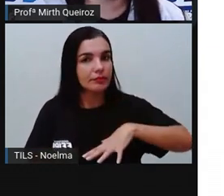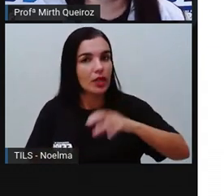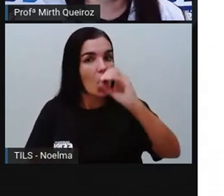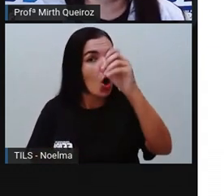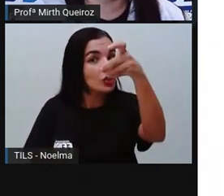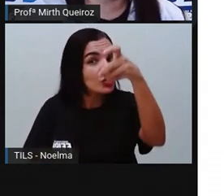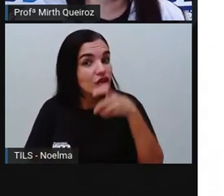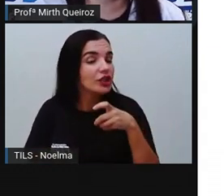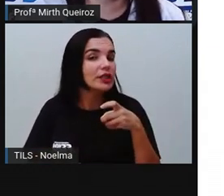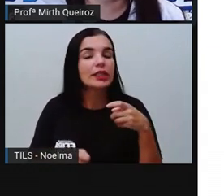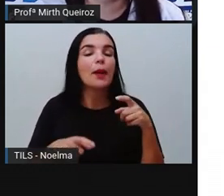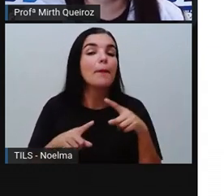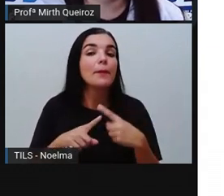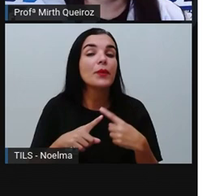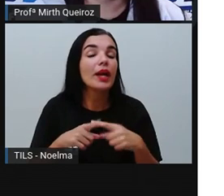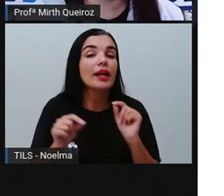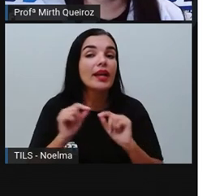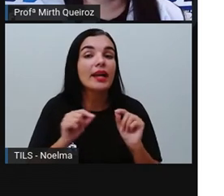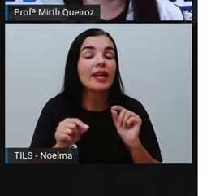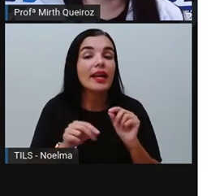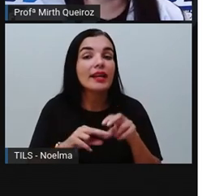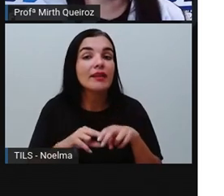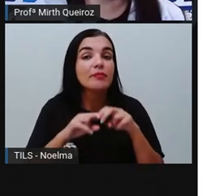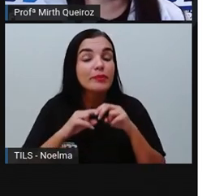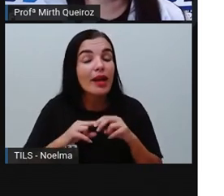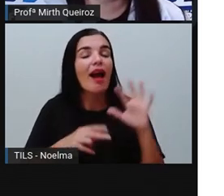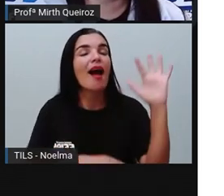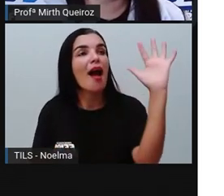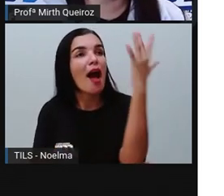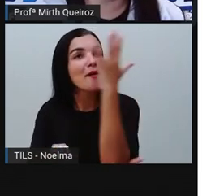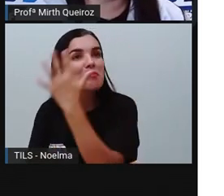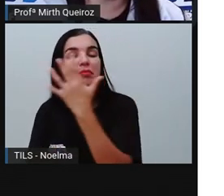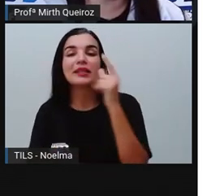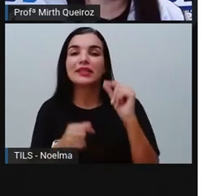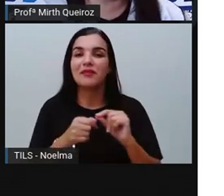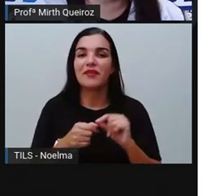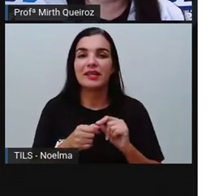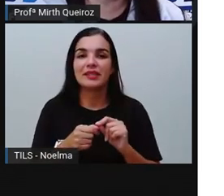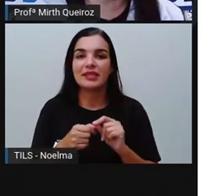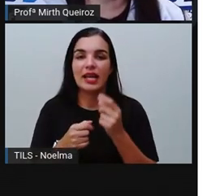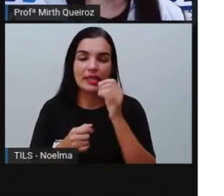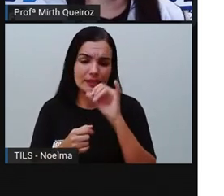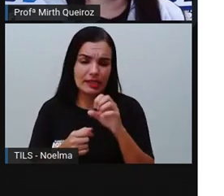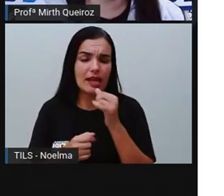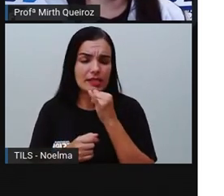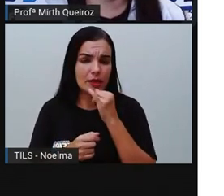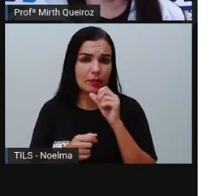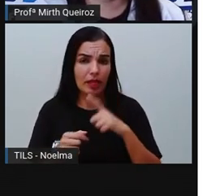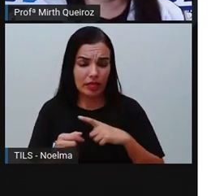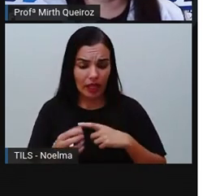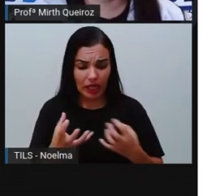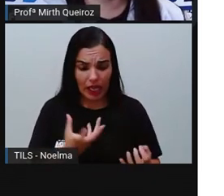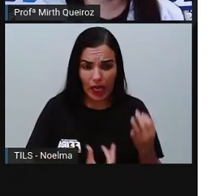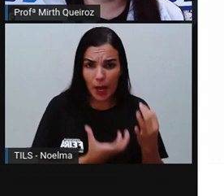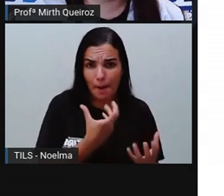E esse oxigênio é produzido por quem? É produzido pelas plantas, por exemplo. Se eu realizo queimadas, se eu